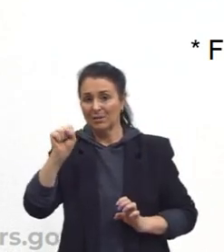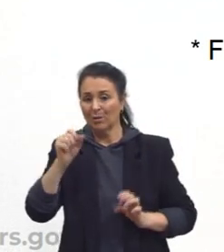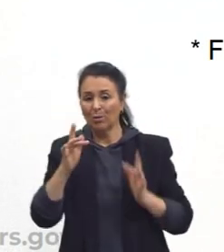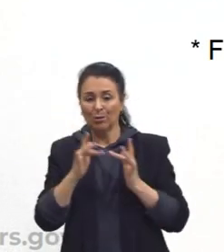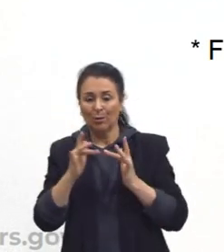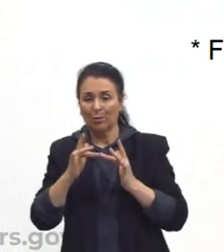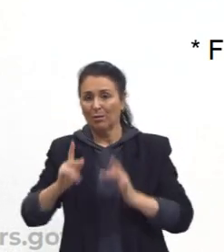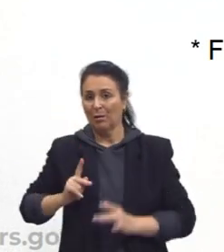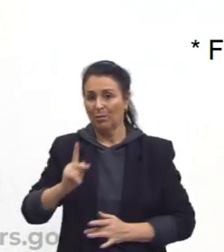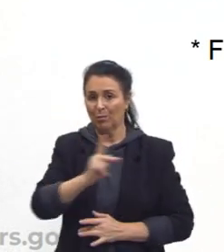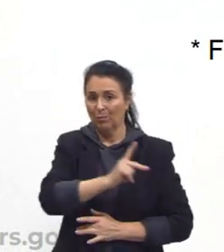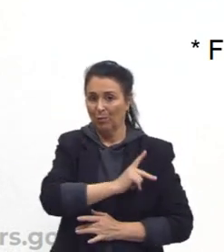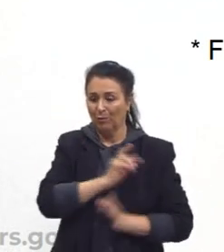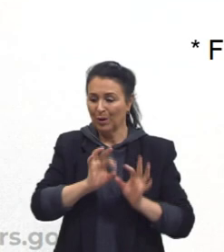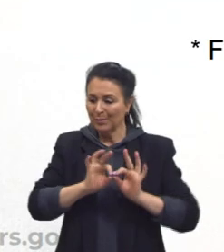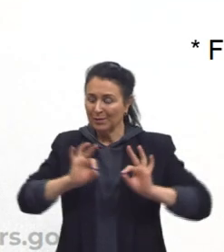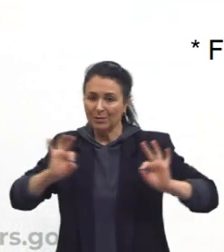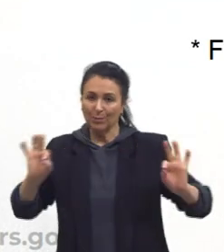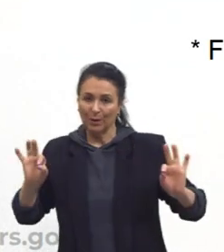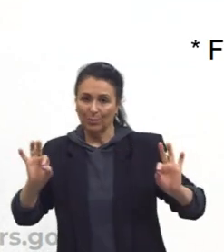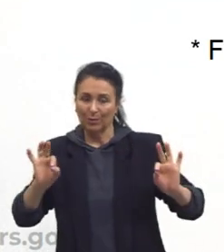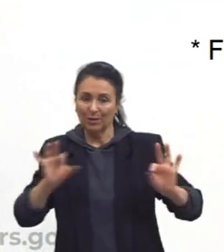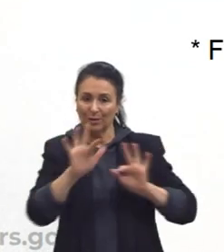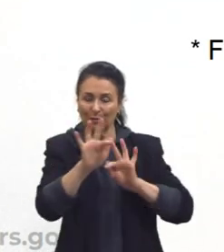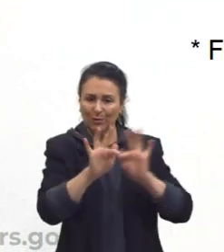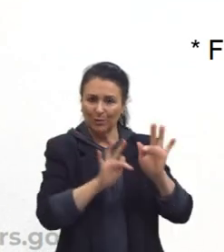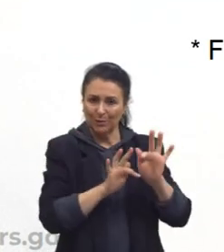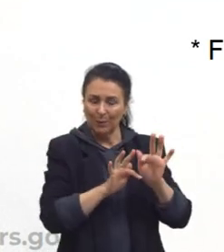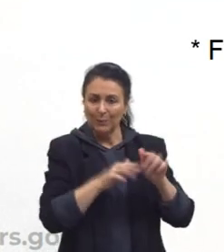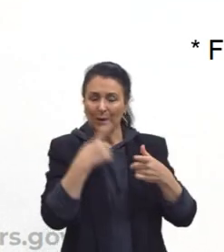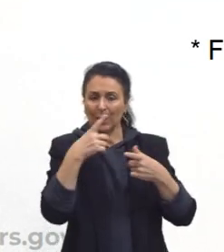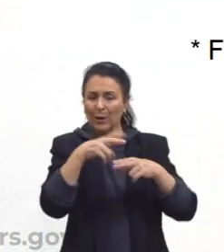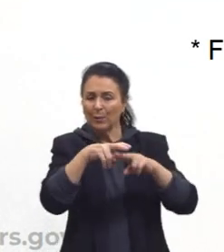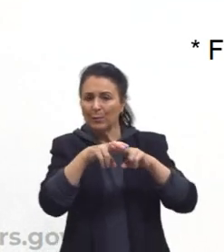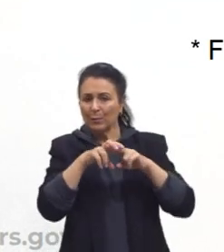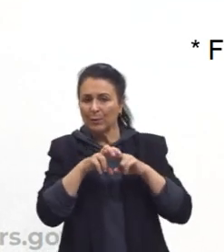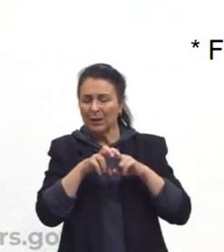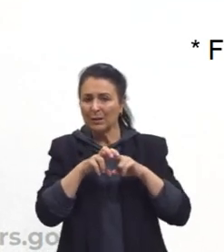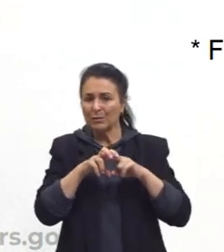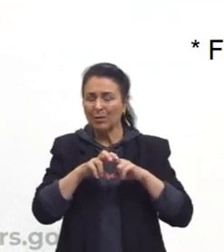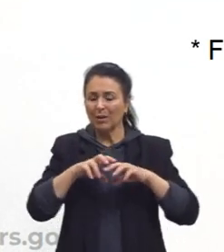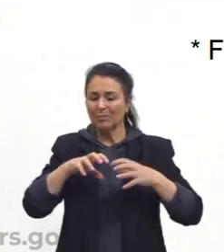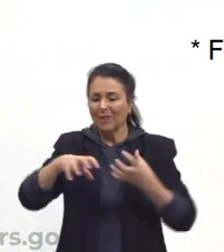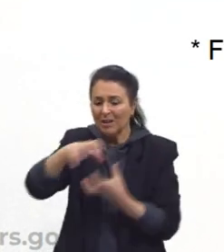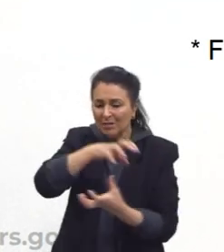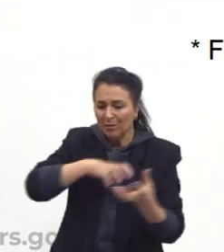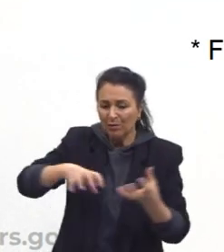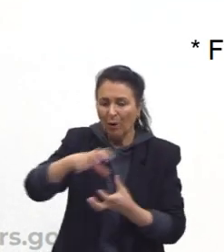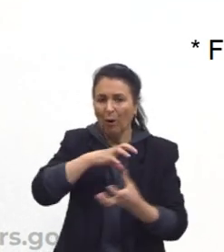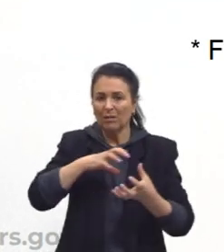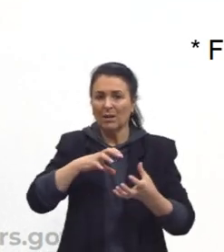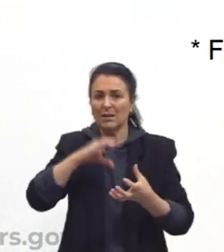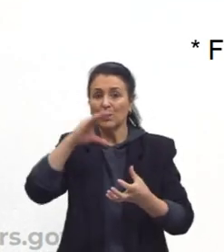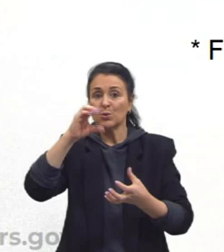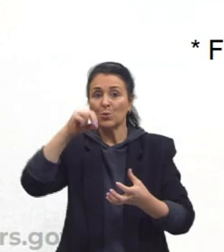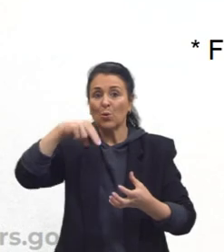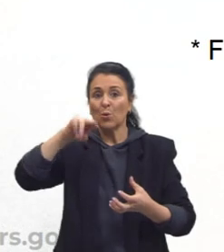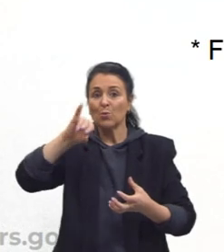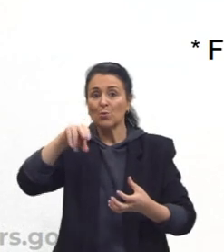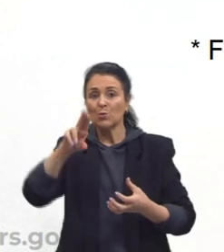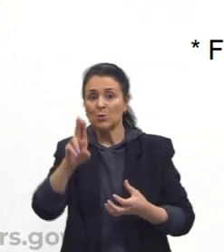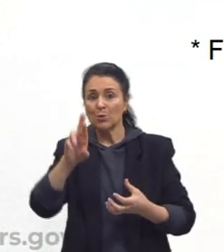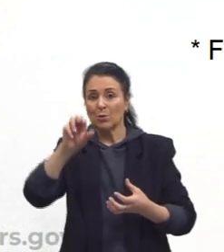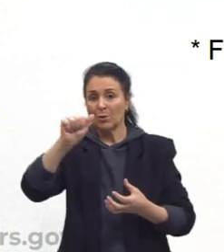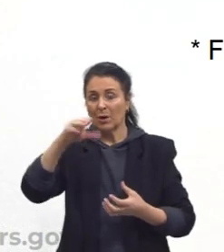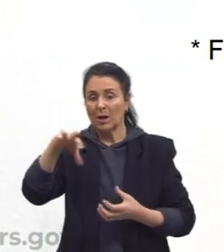um distanciamento tão grande nessa formação que, por exemplo, é por isso que as revoltas e as conjurações têm